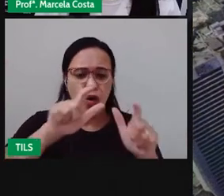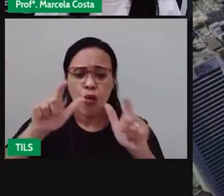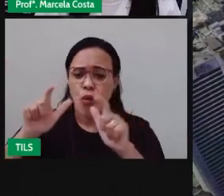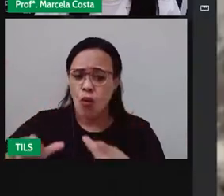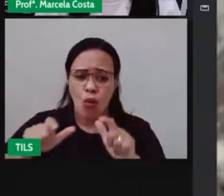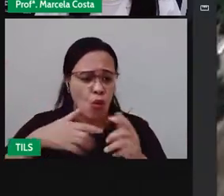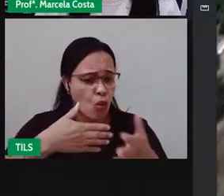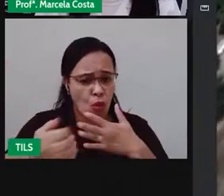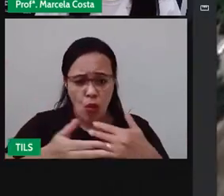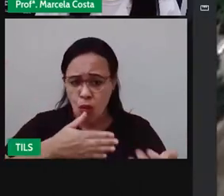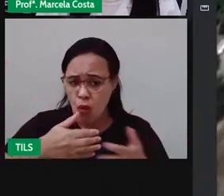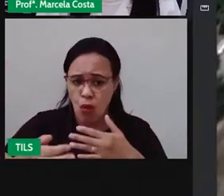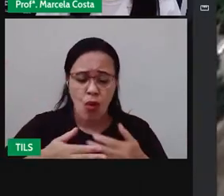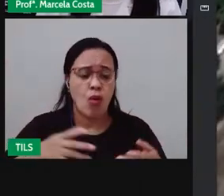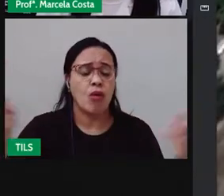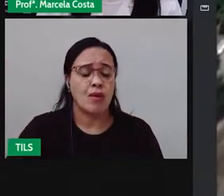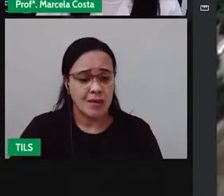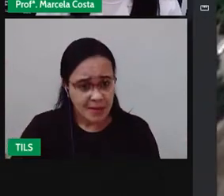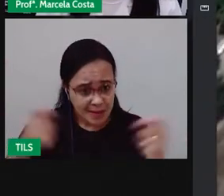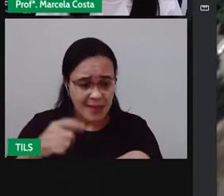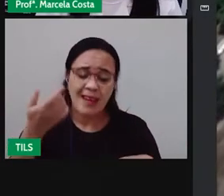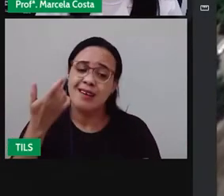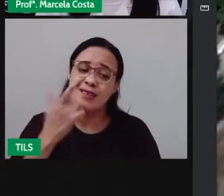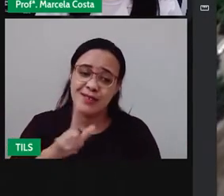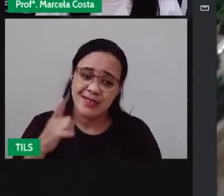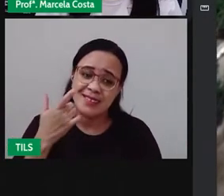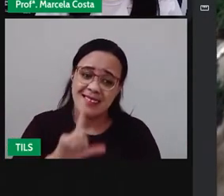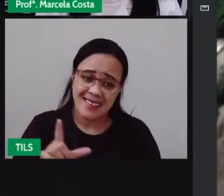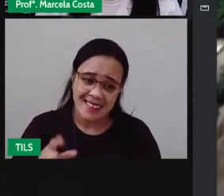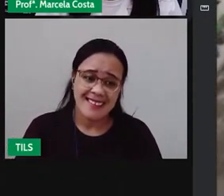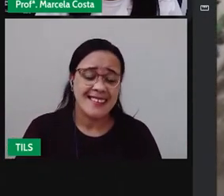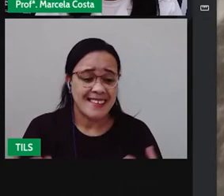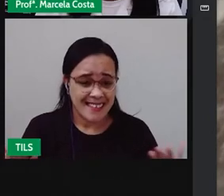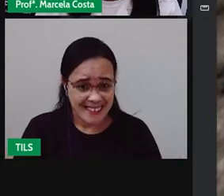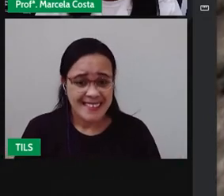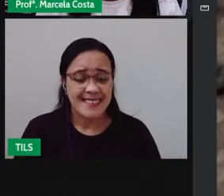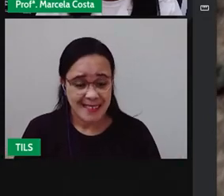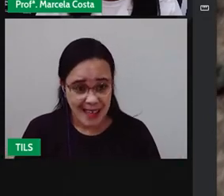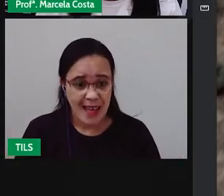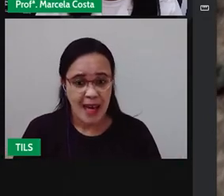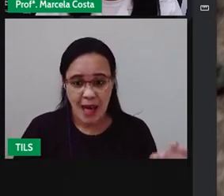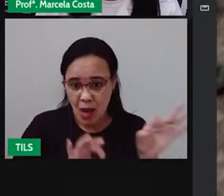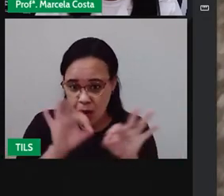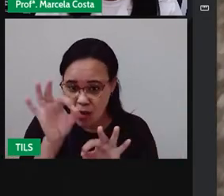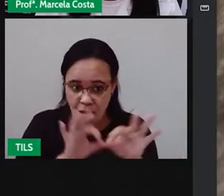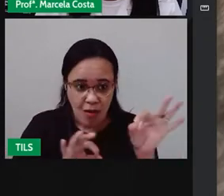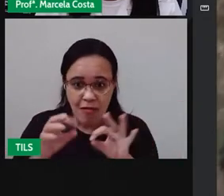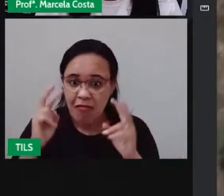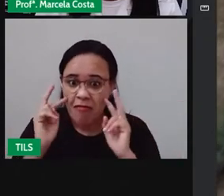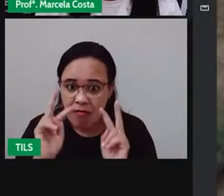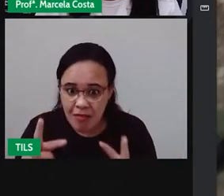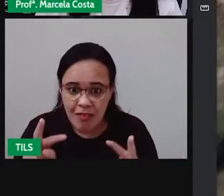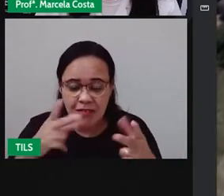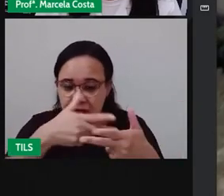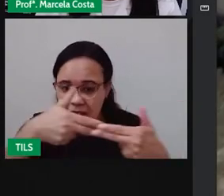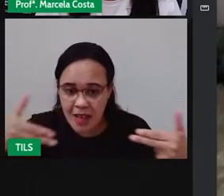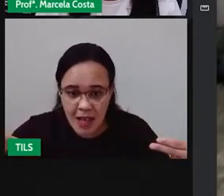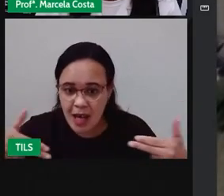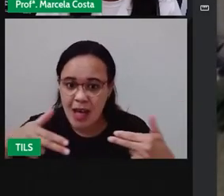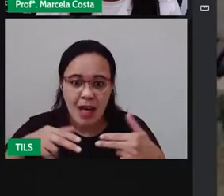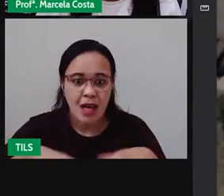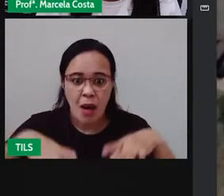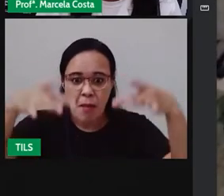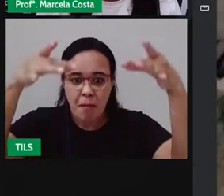parte do Google e ver com detalhes a localização do lugar que vocês estão